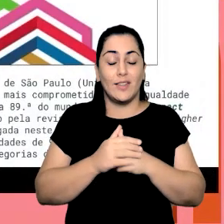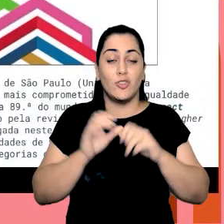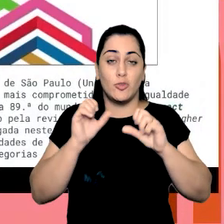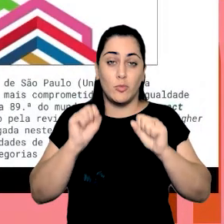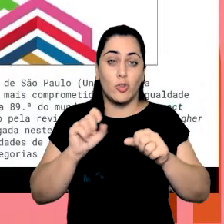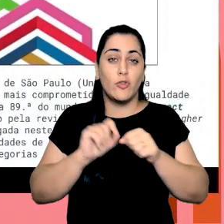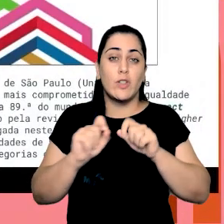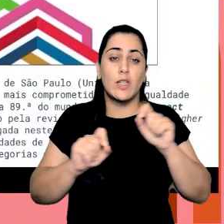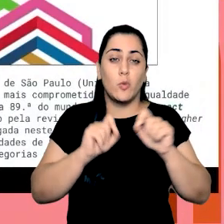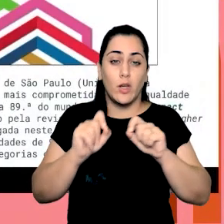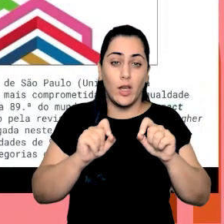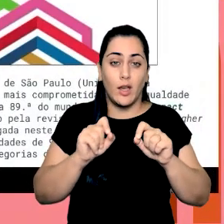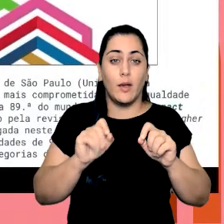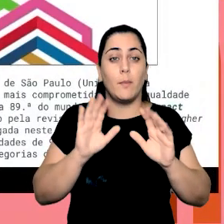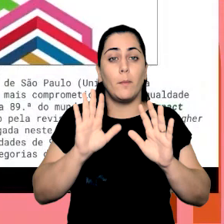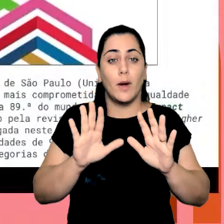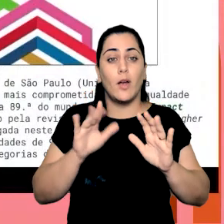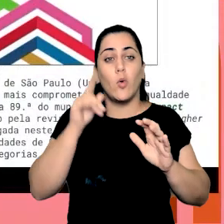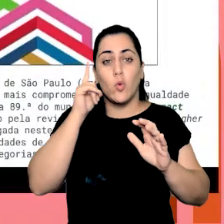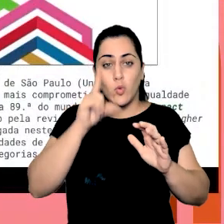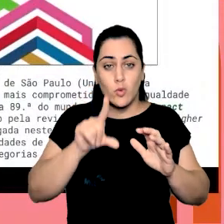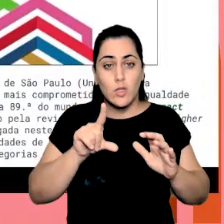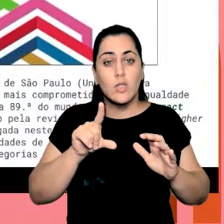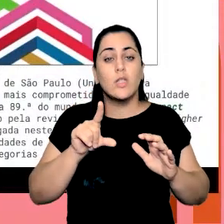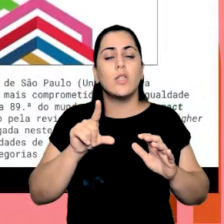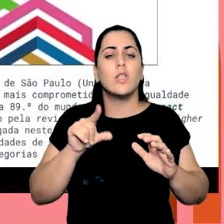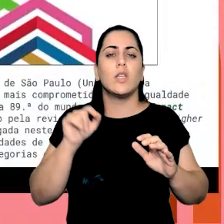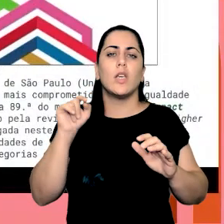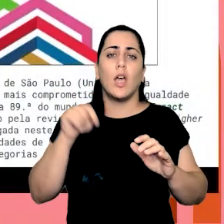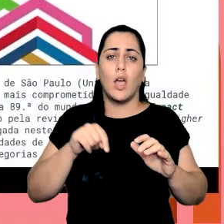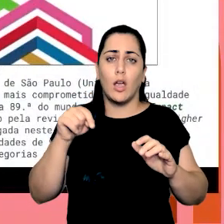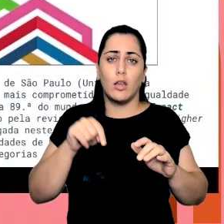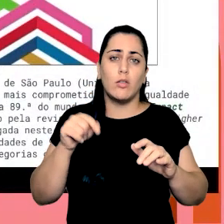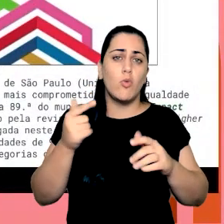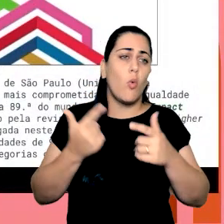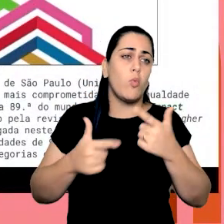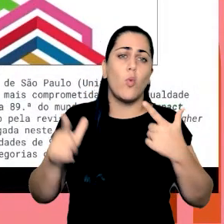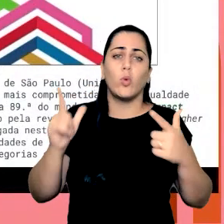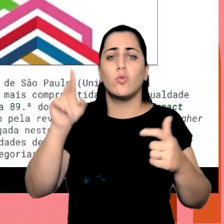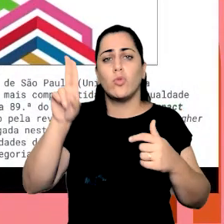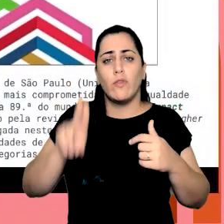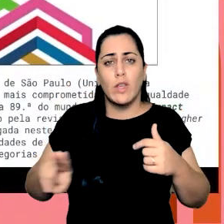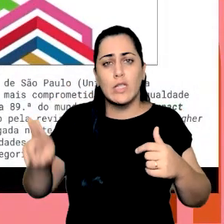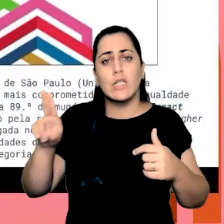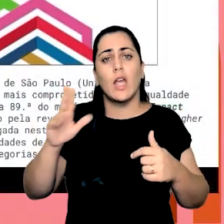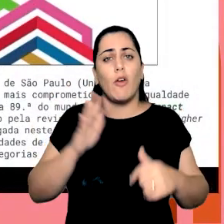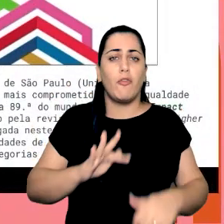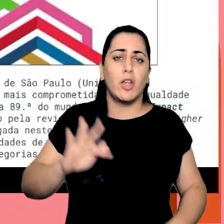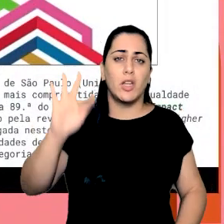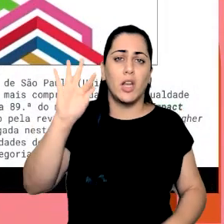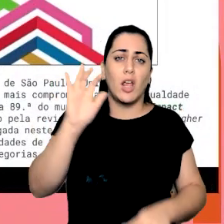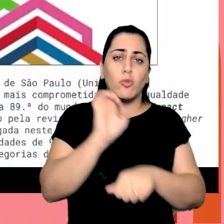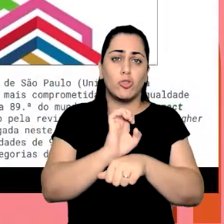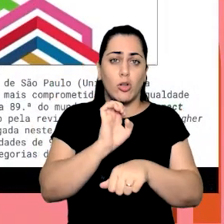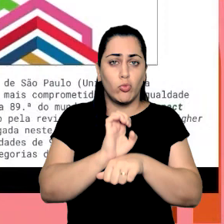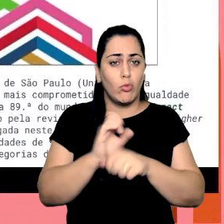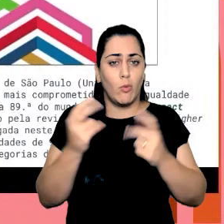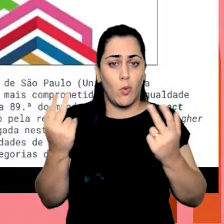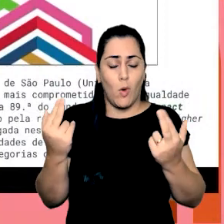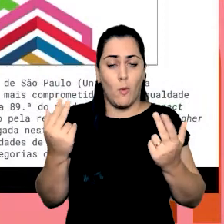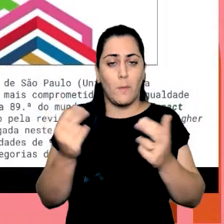fazer para poder replicar e por que não não ter nas outras universidades sejam federais estaduais